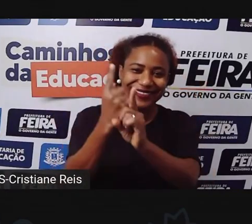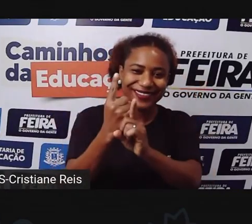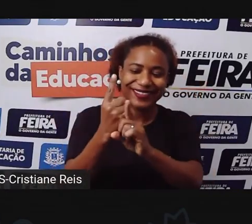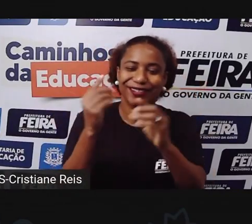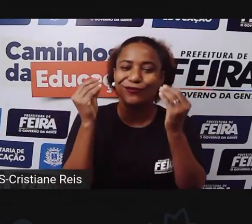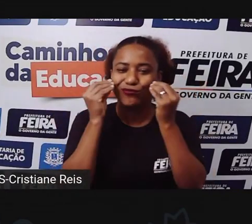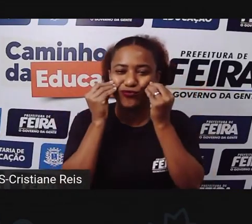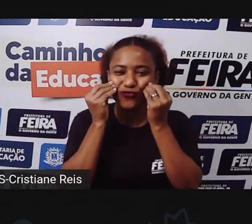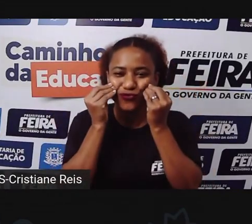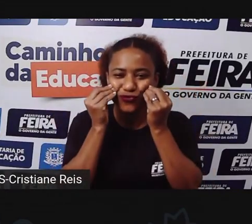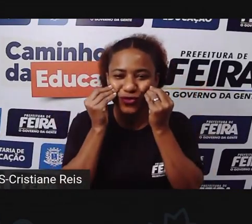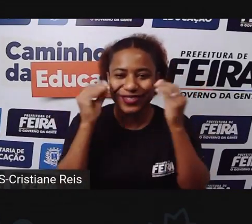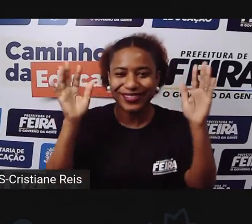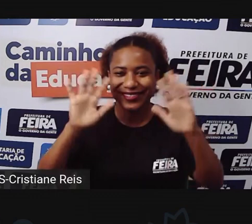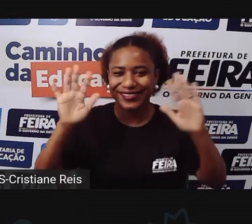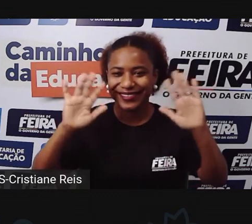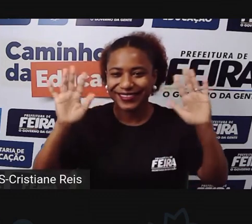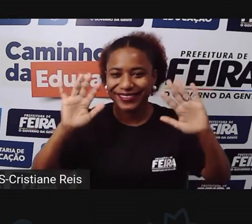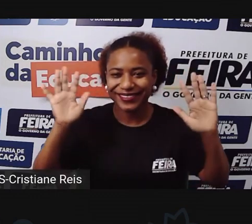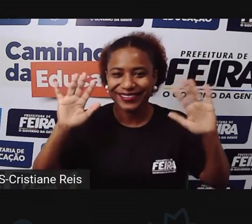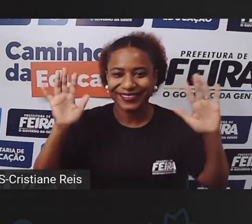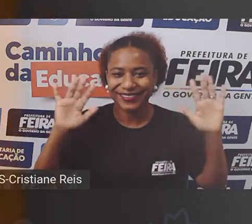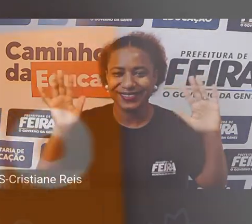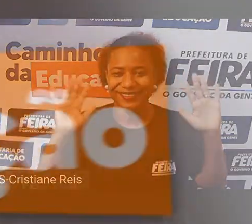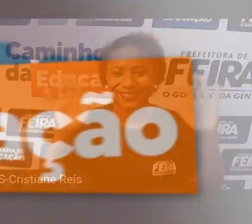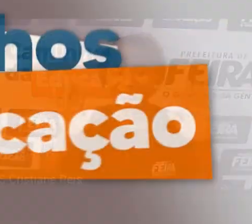beijão E até mais Tchau, tchau